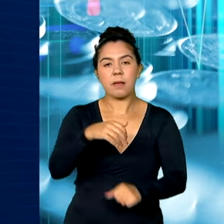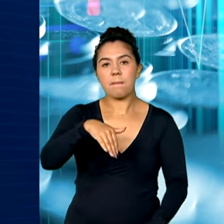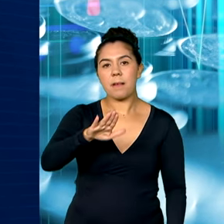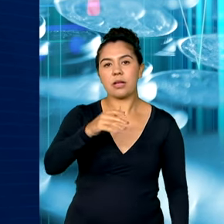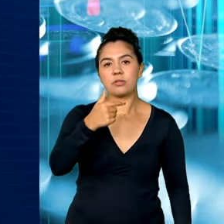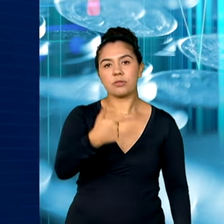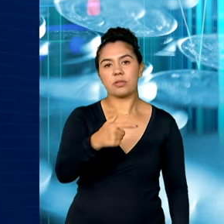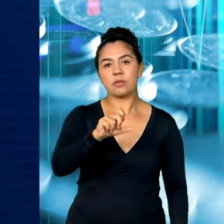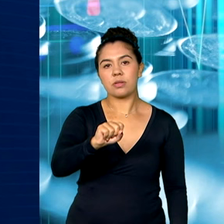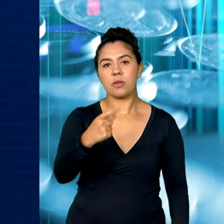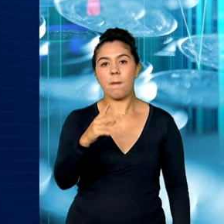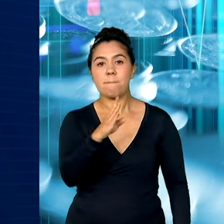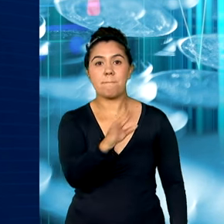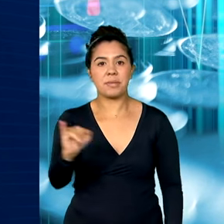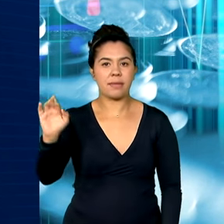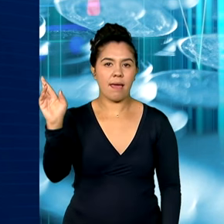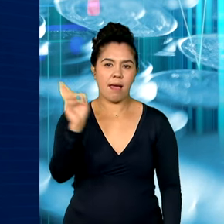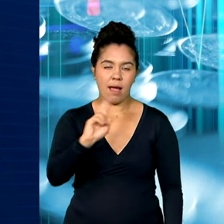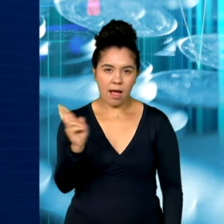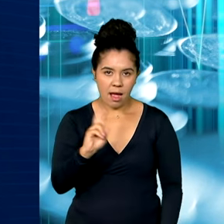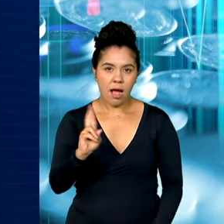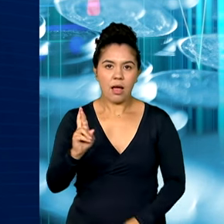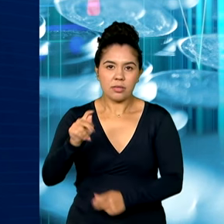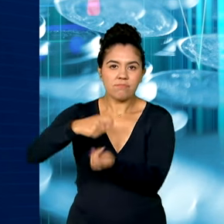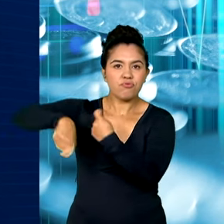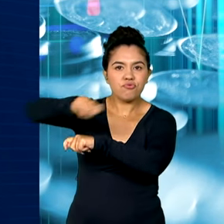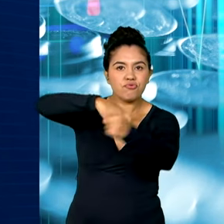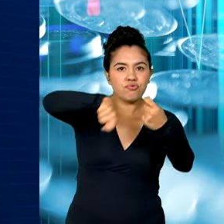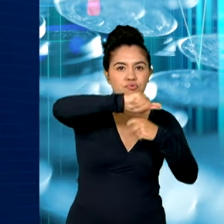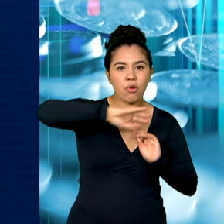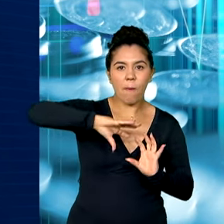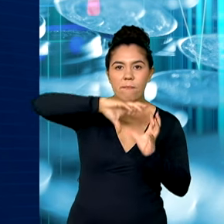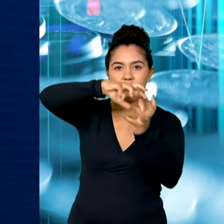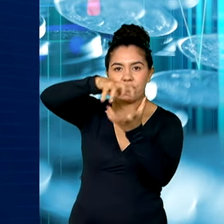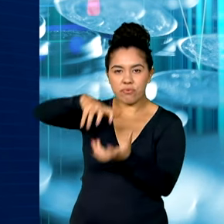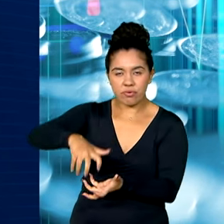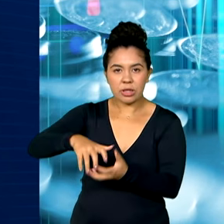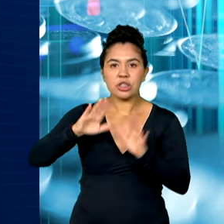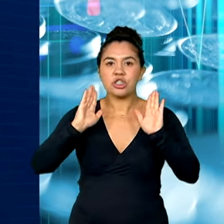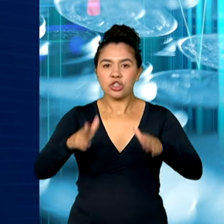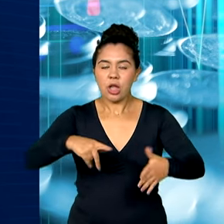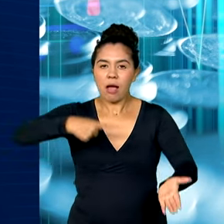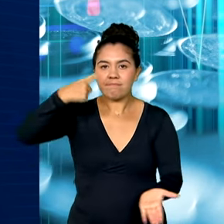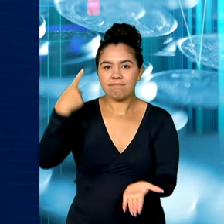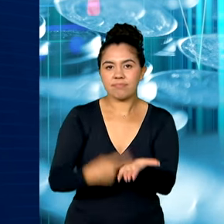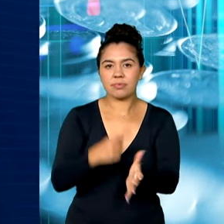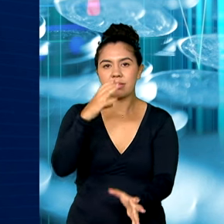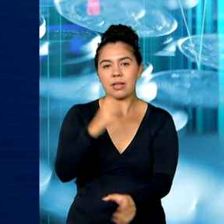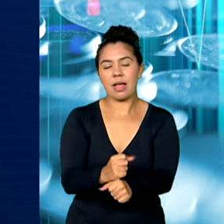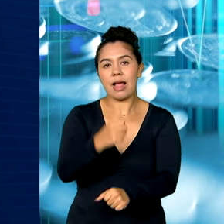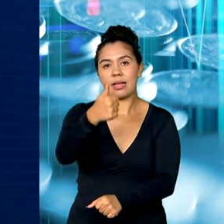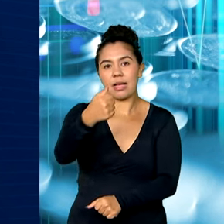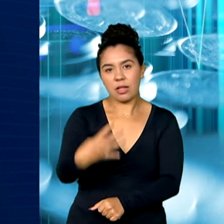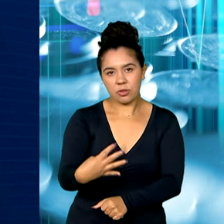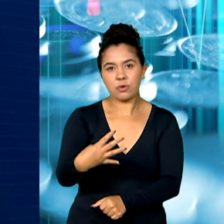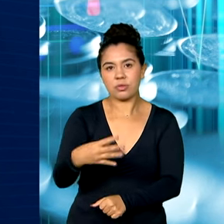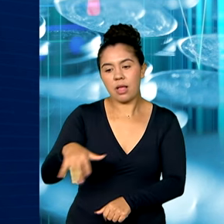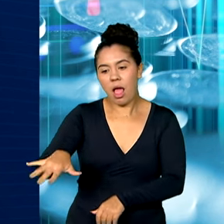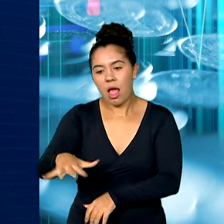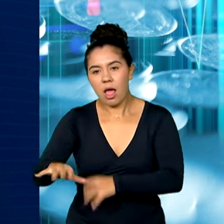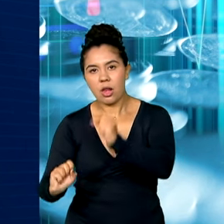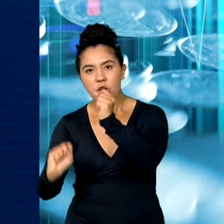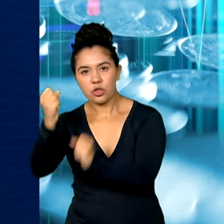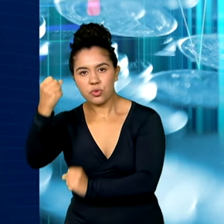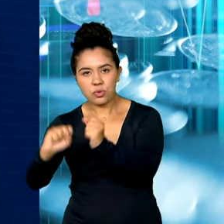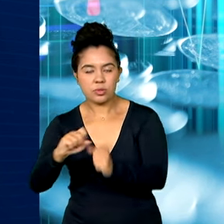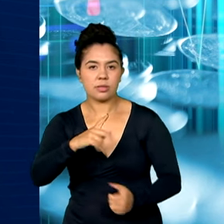bilhões de reais em negócios internacionais. Foram firmados 14 convênios na área de indústria e serviços,